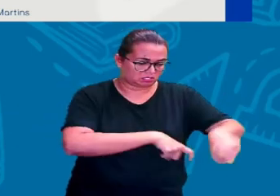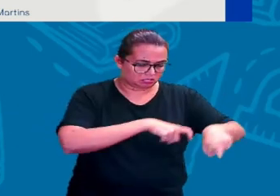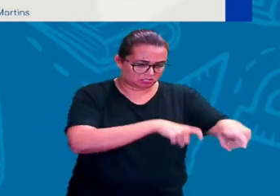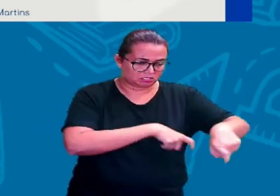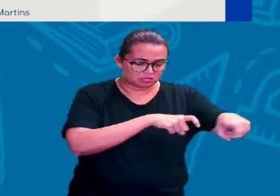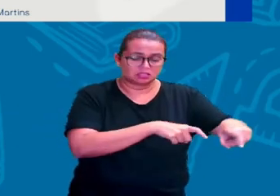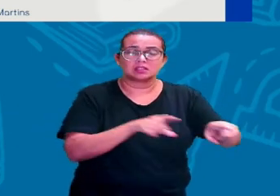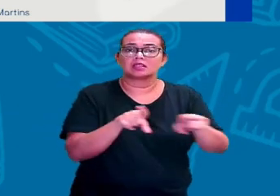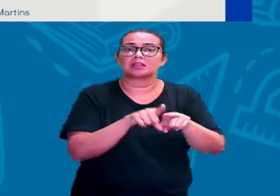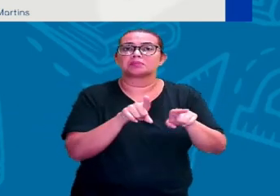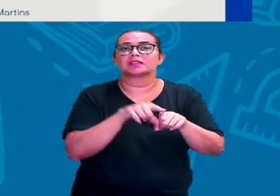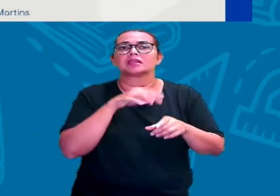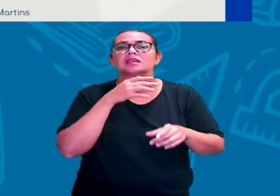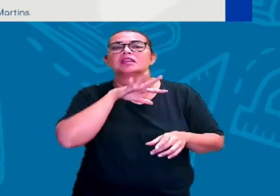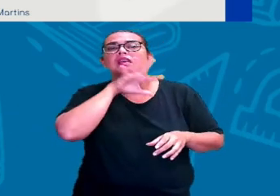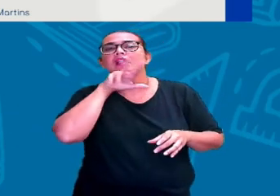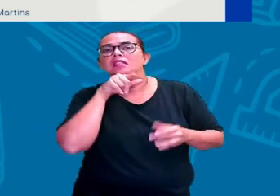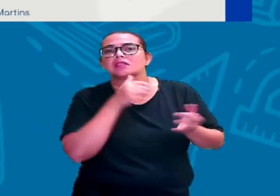animais.